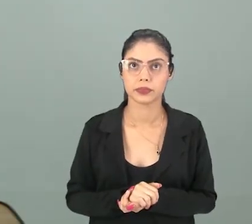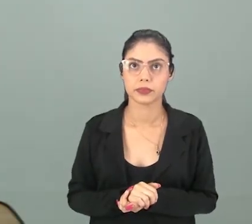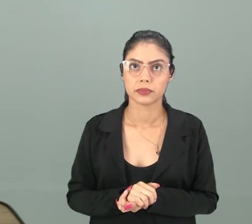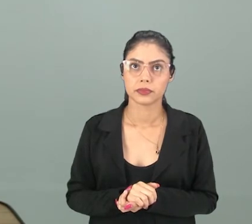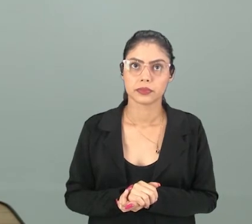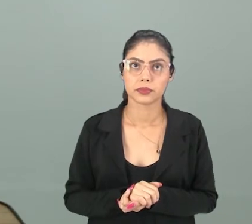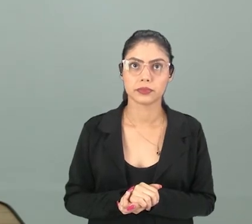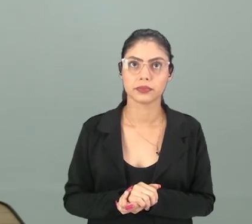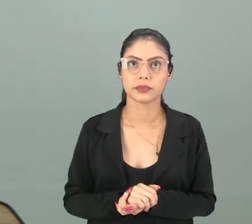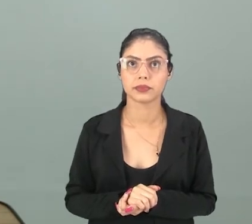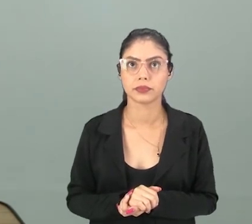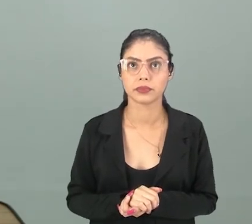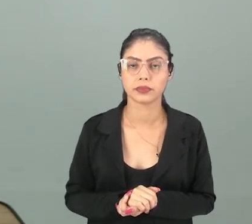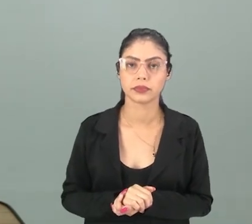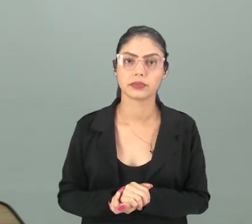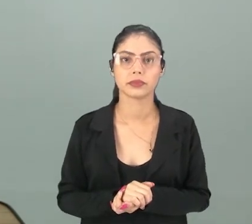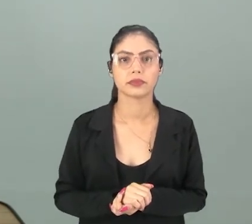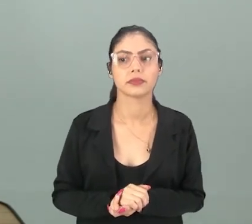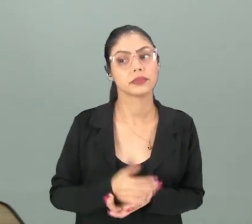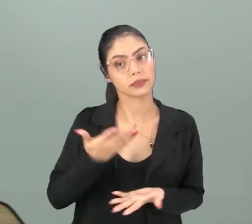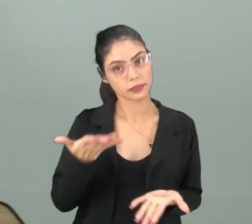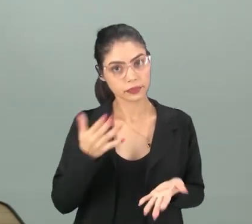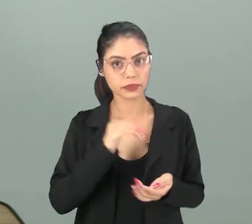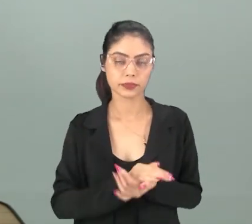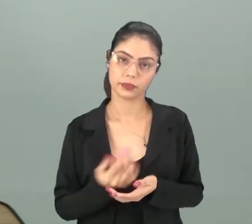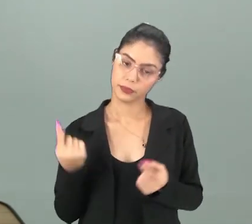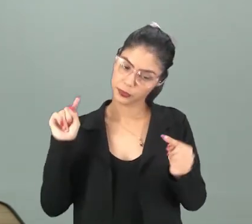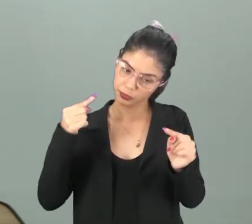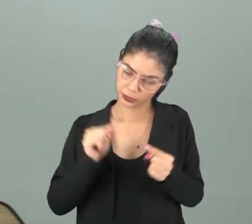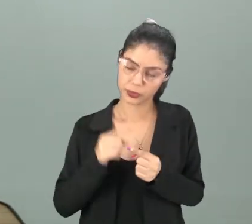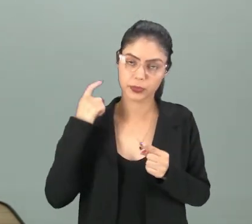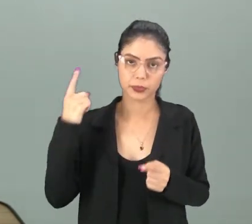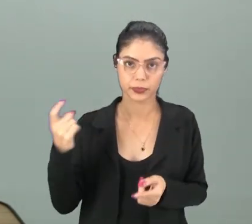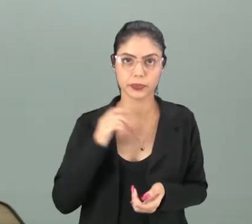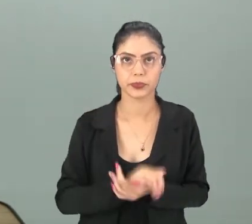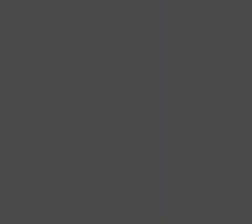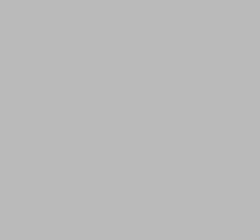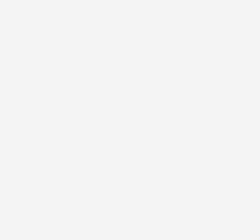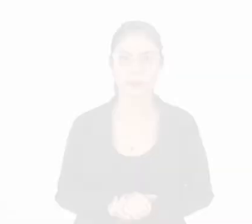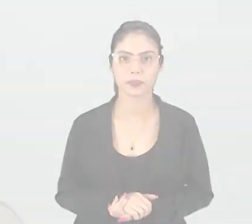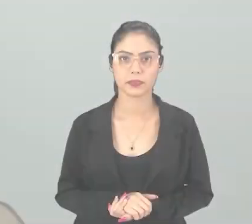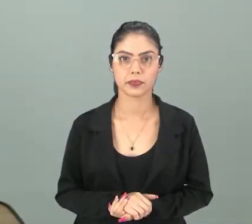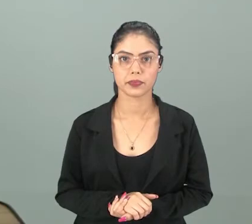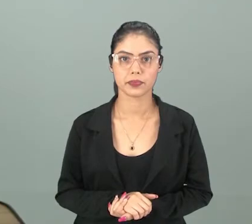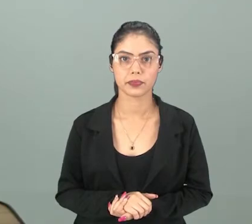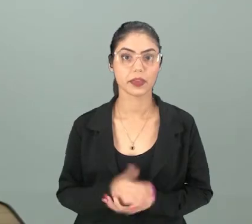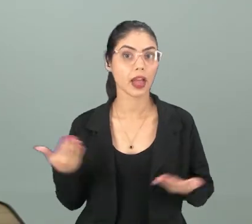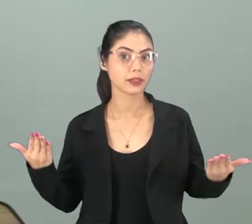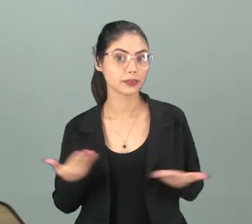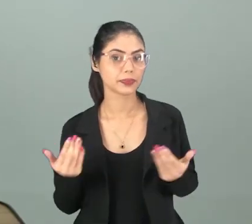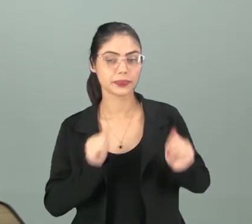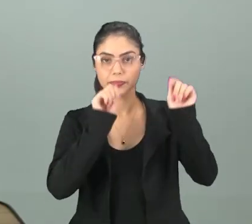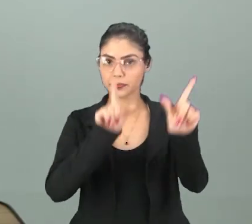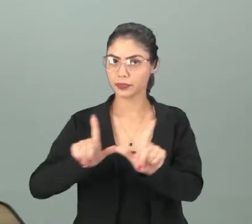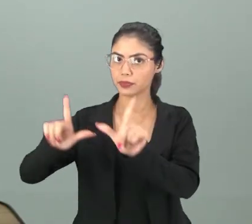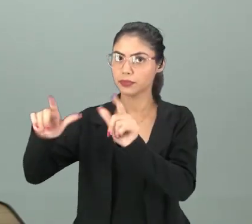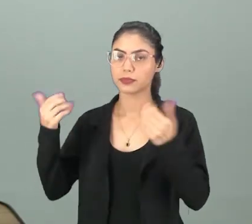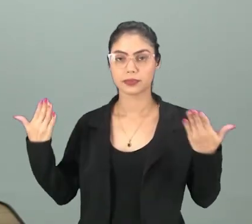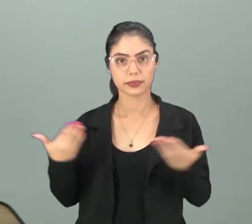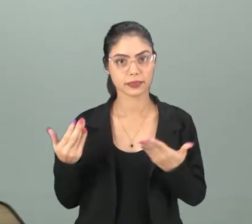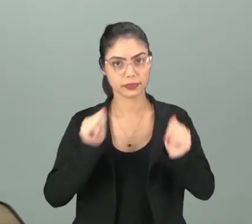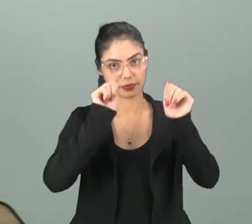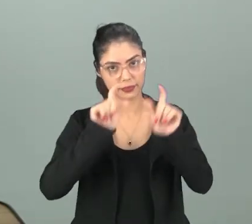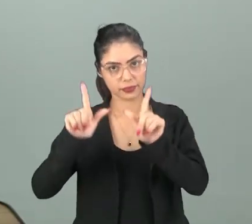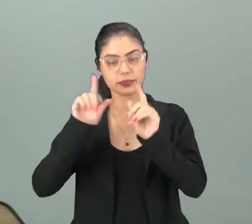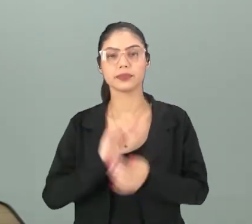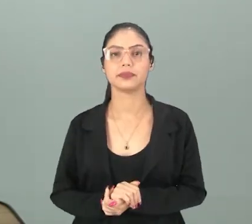Quartel Com Céu Então, rima Chega próximo A sonoridade, né? Agora, acompanha comigo agora